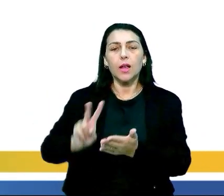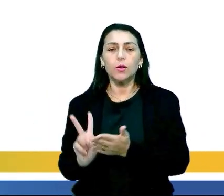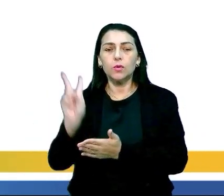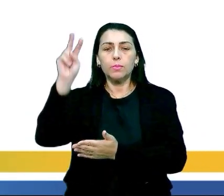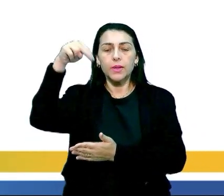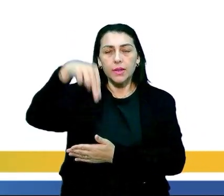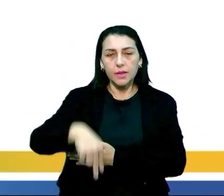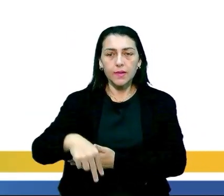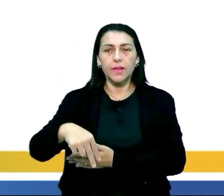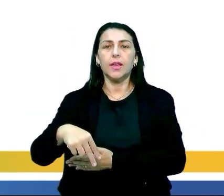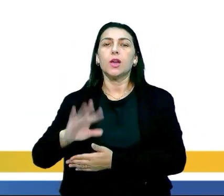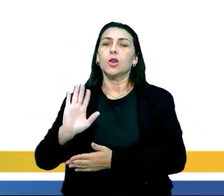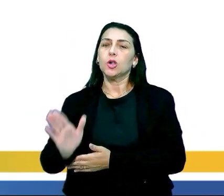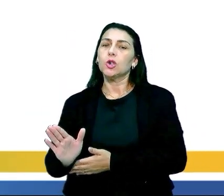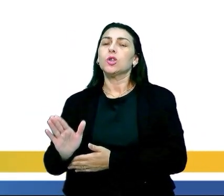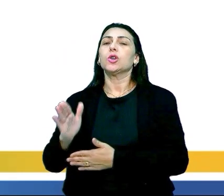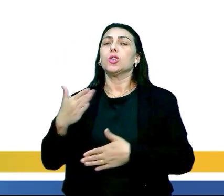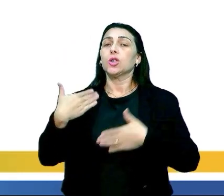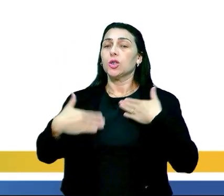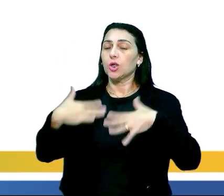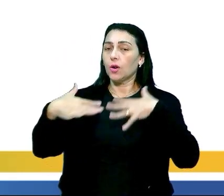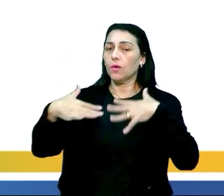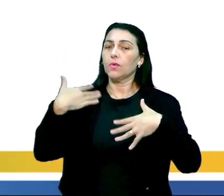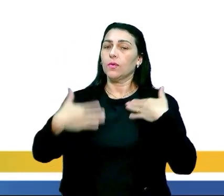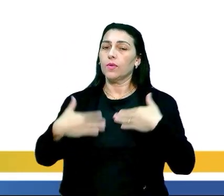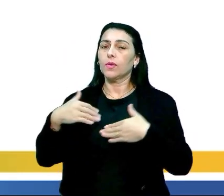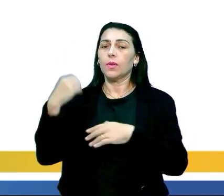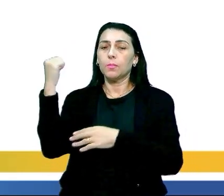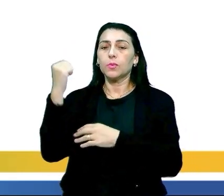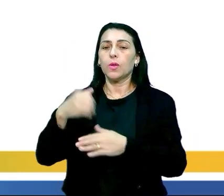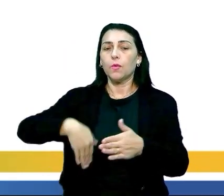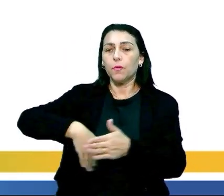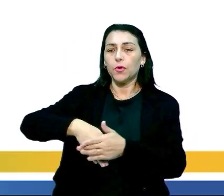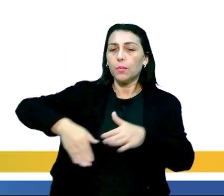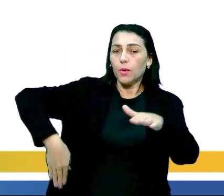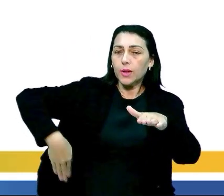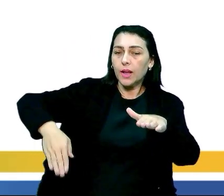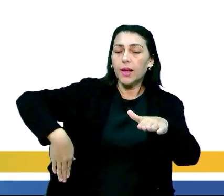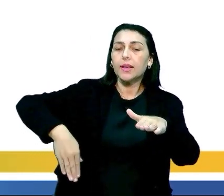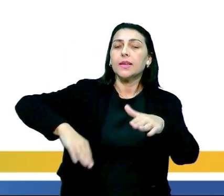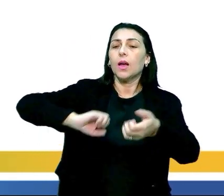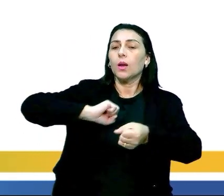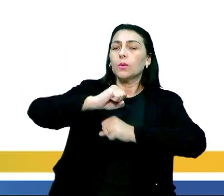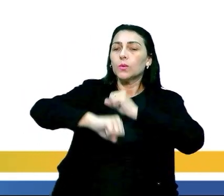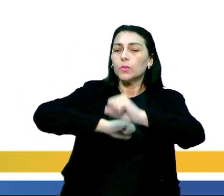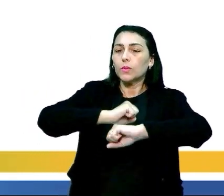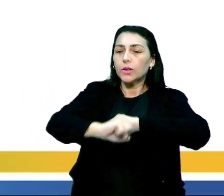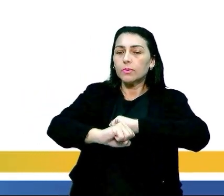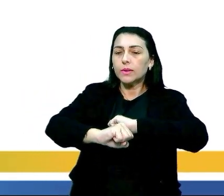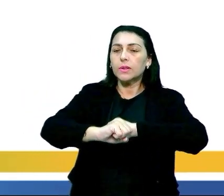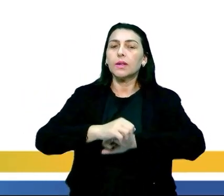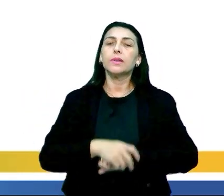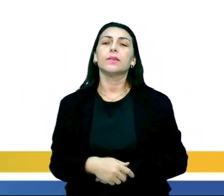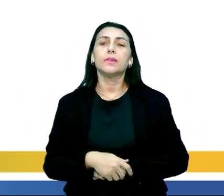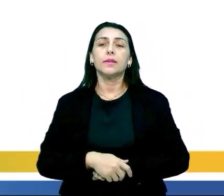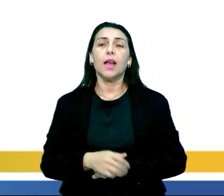dançar, subir e descer a escada. Já o exercício físico tem musculação, futebol, natação, artes marciais. A dica que eu posso deixar